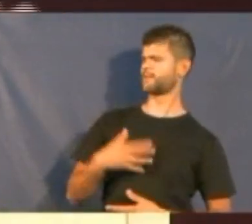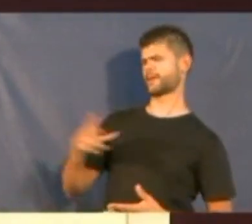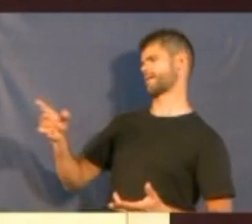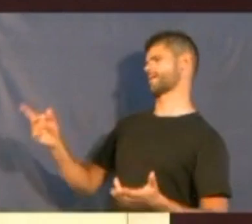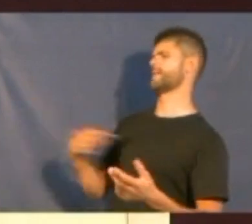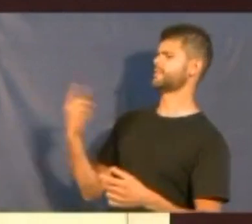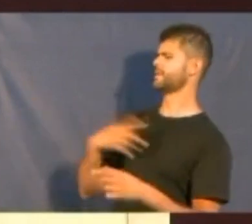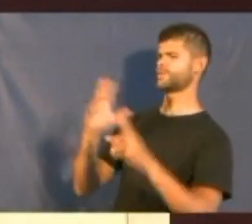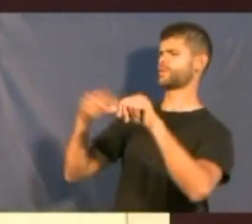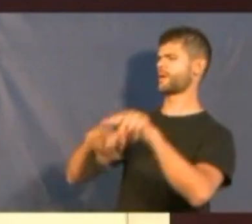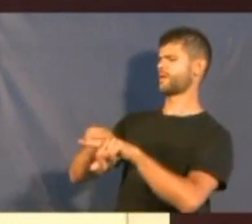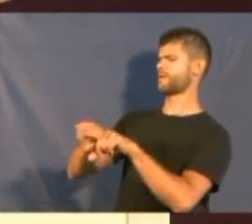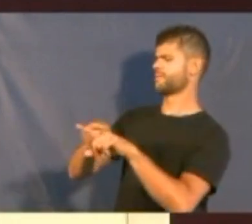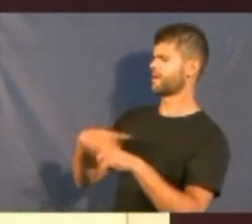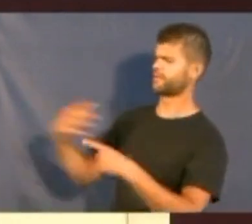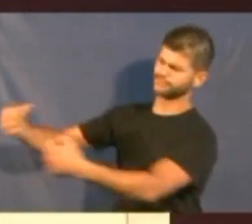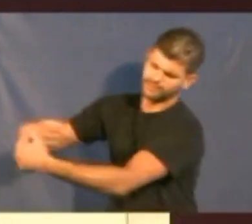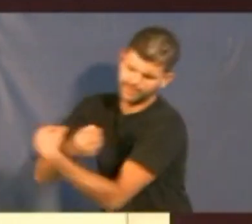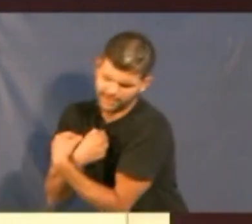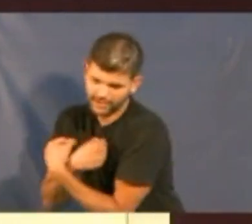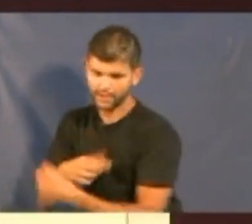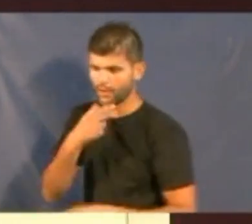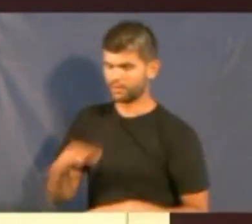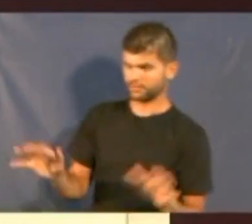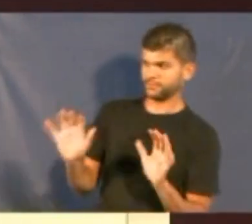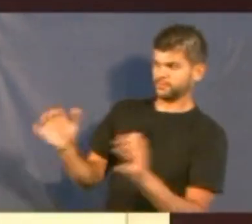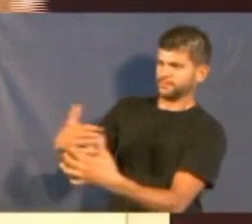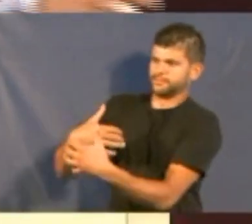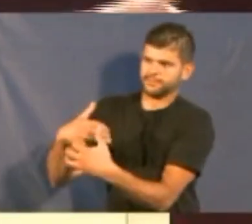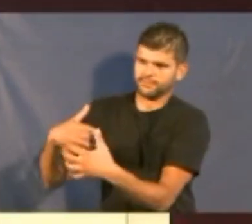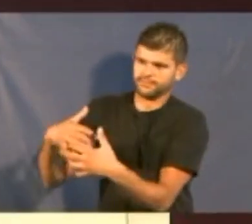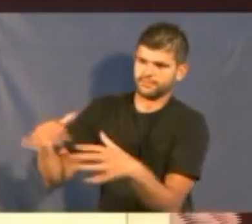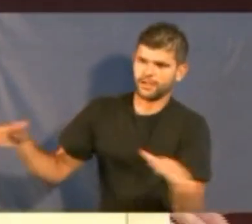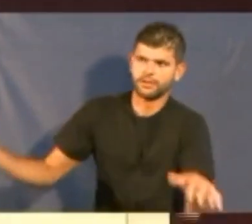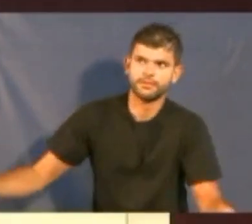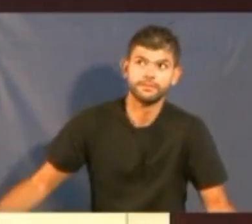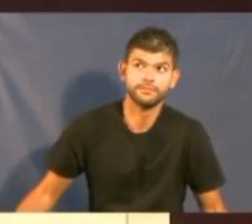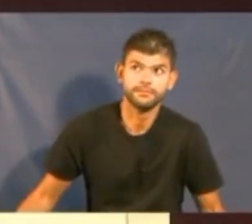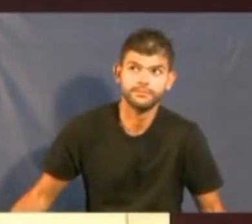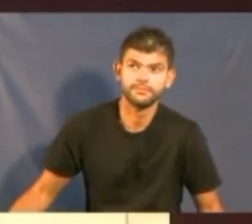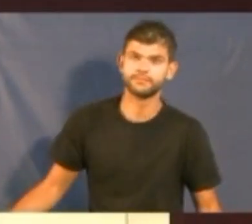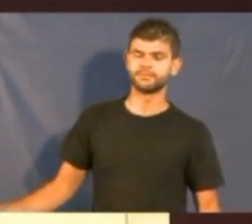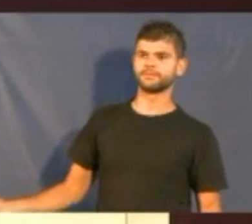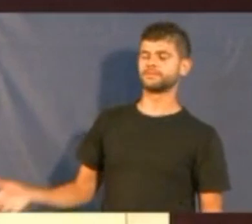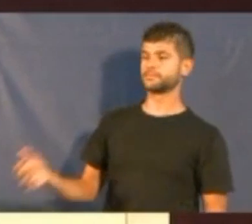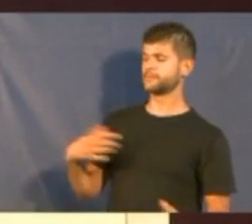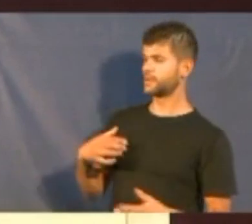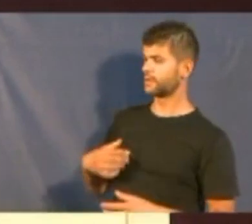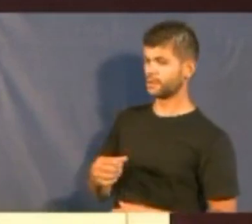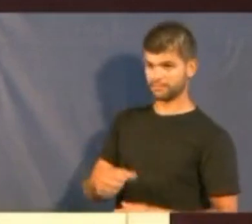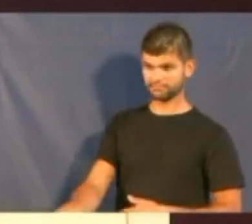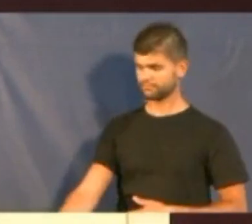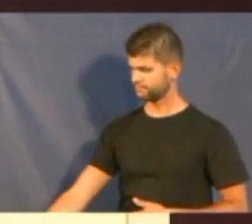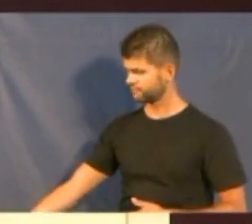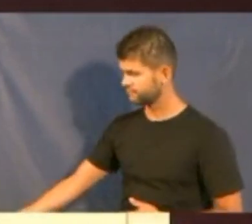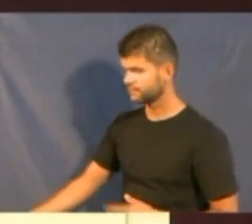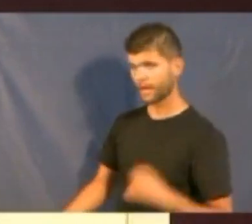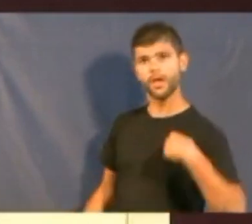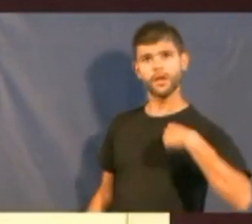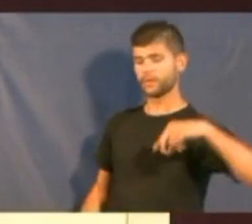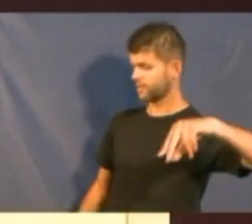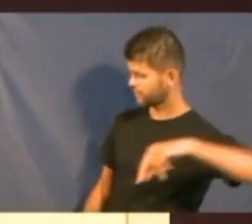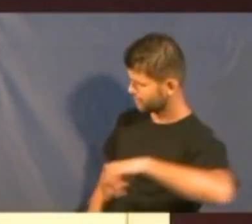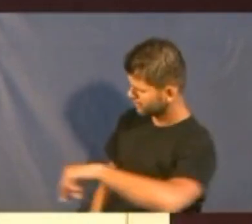mordomo. Ele ficou embaraçado. Não me respondeu o abraço. Abriu a porta e eu entrei. A minha amiga estava